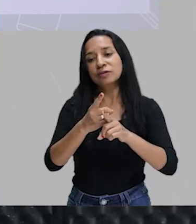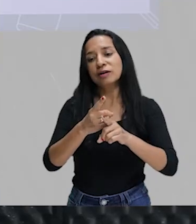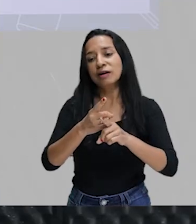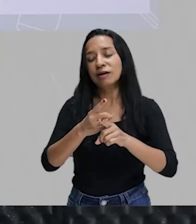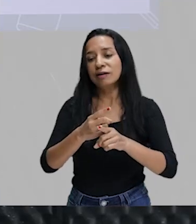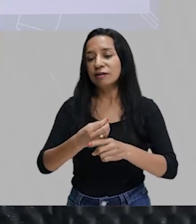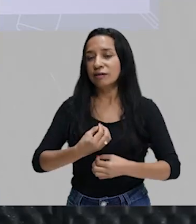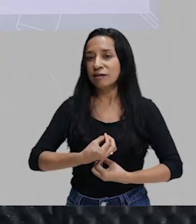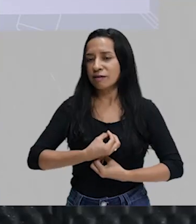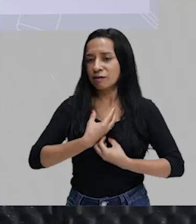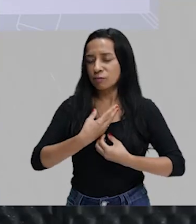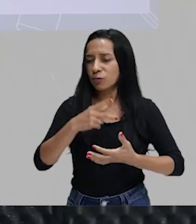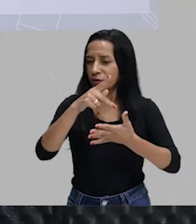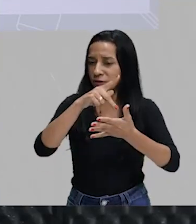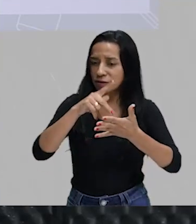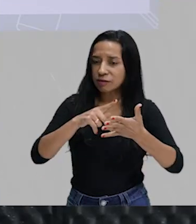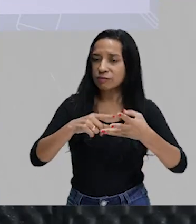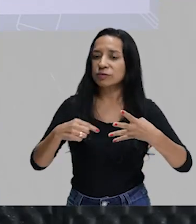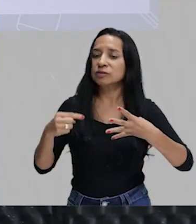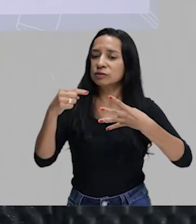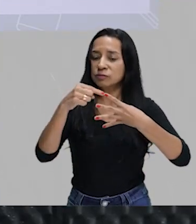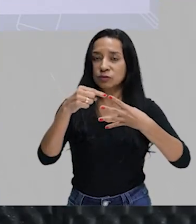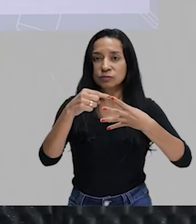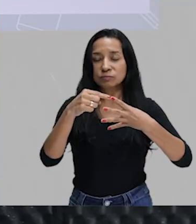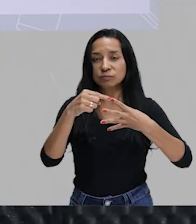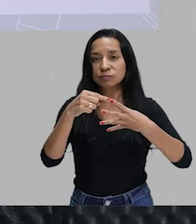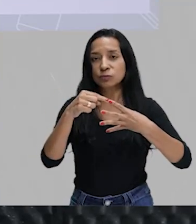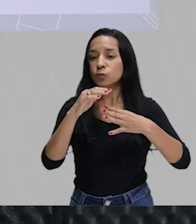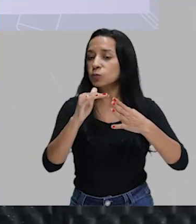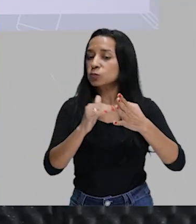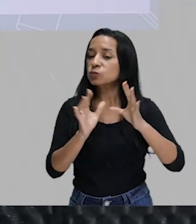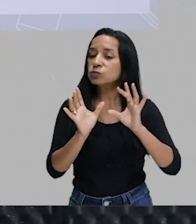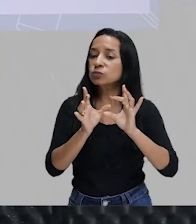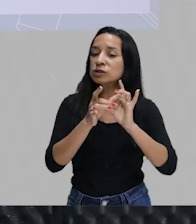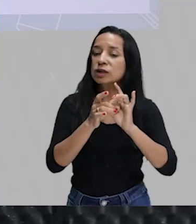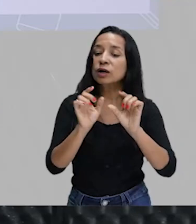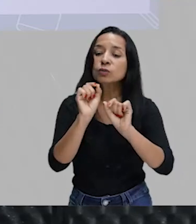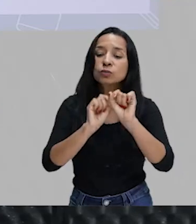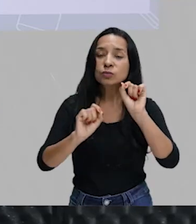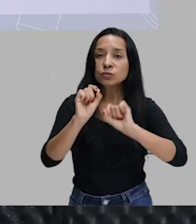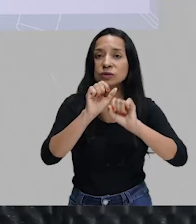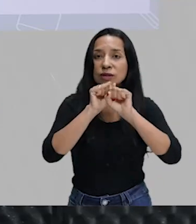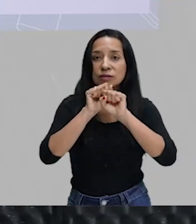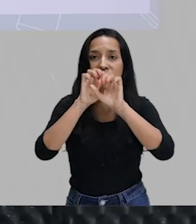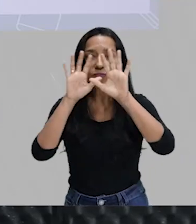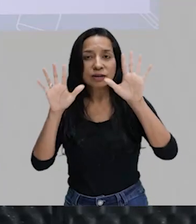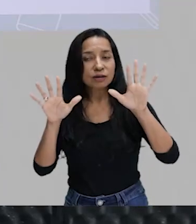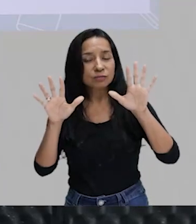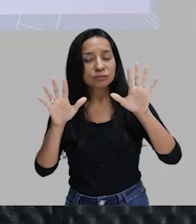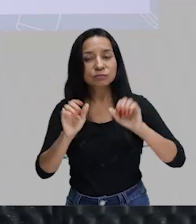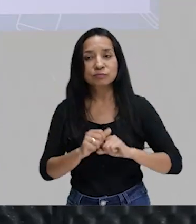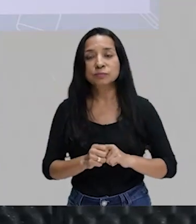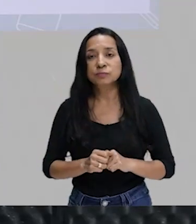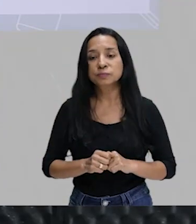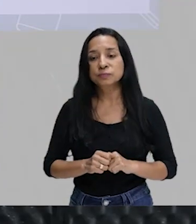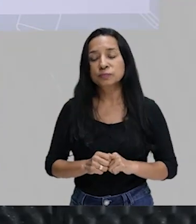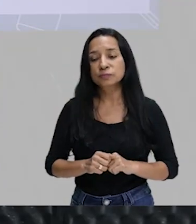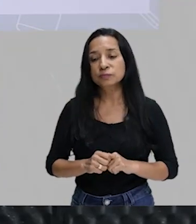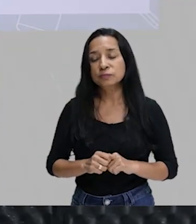simbolistas. Tudo ligado ao que é transparente, ao que é claro,